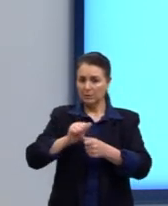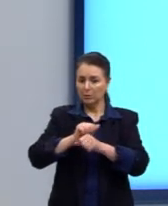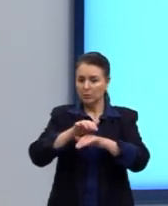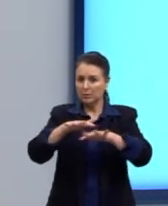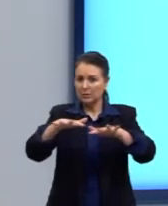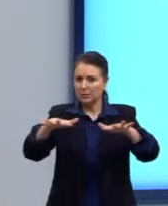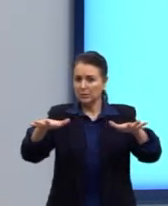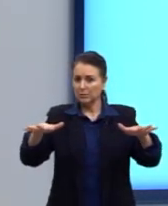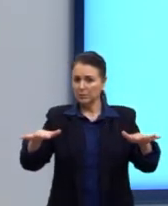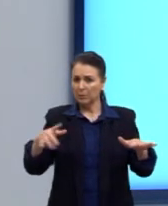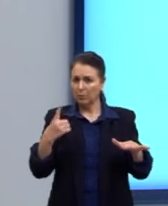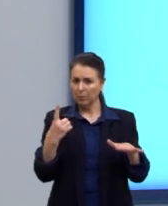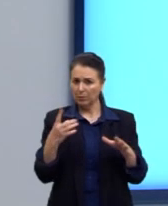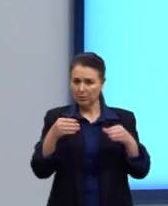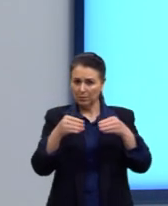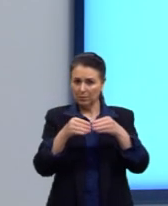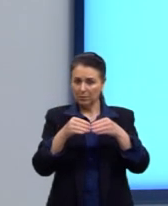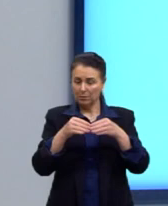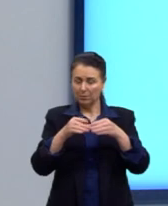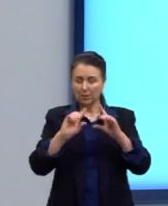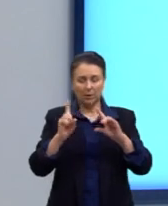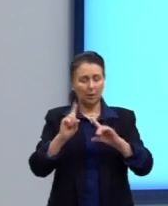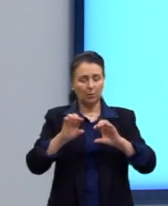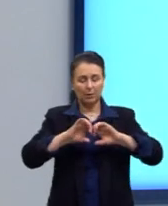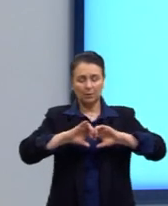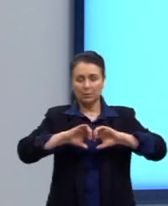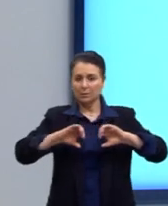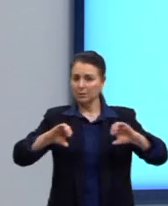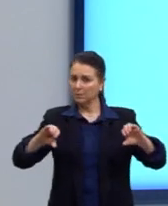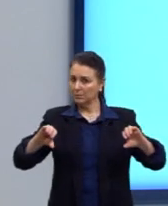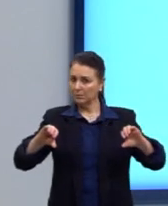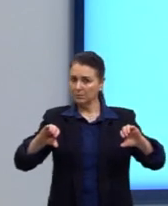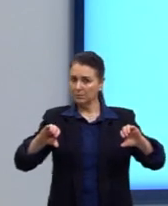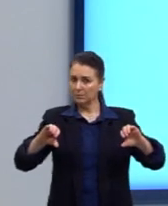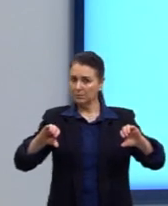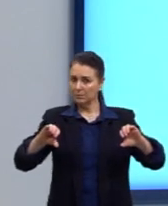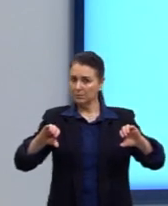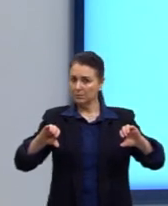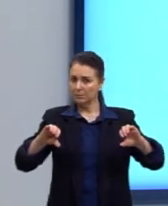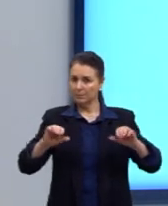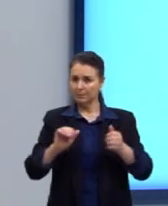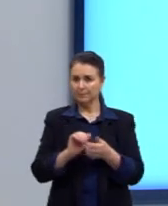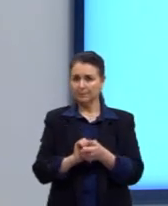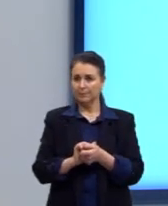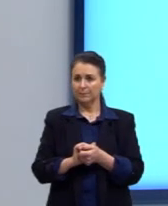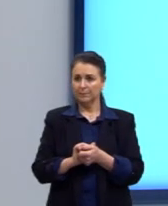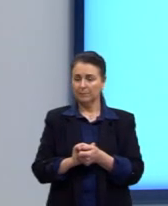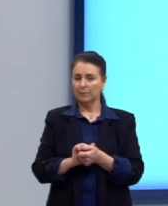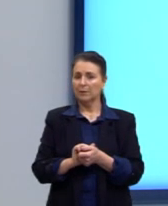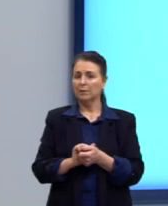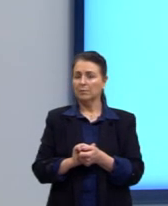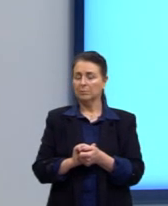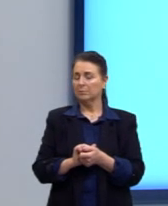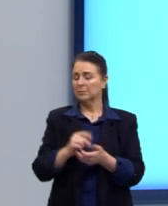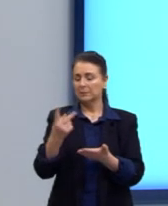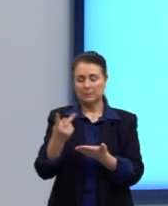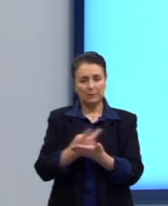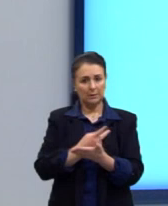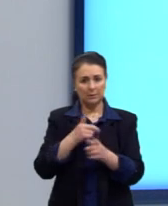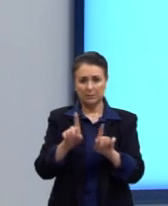Não, está bem separado, não existe gradiente aqui, está bem separado. Então, está incorreto.